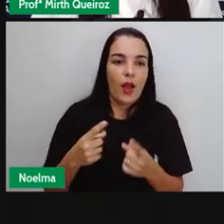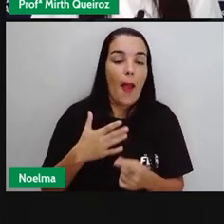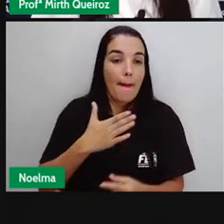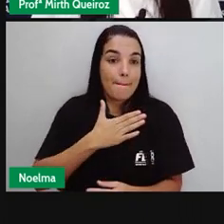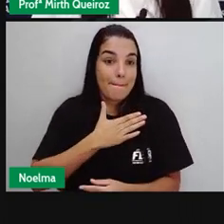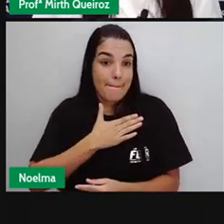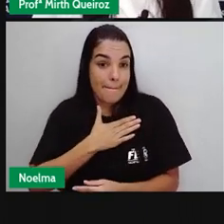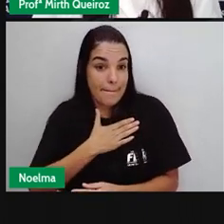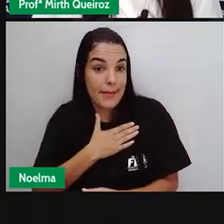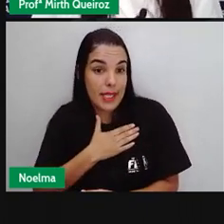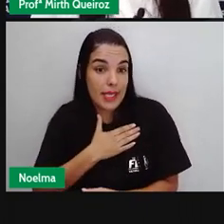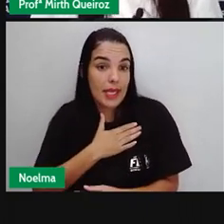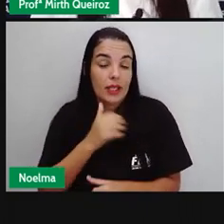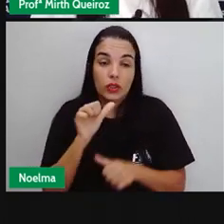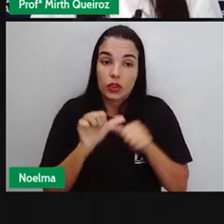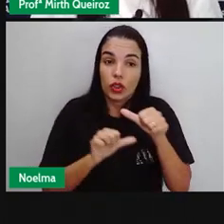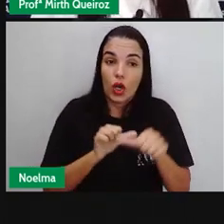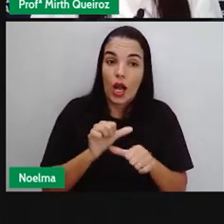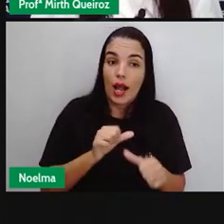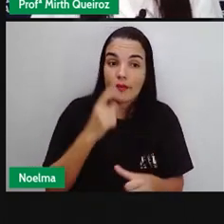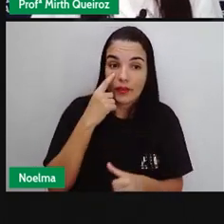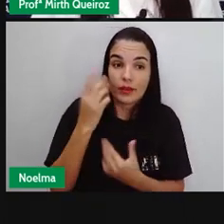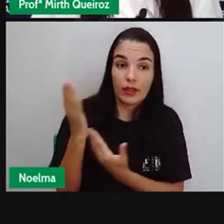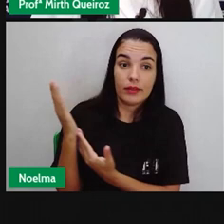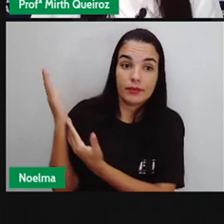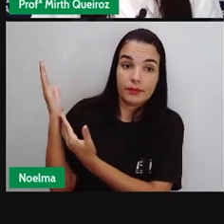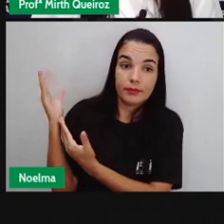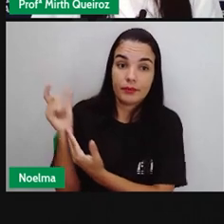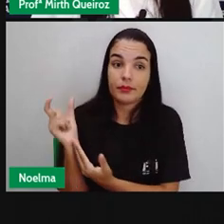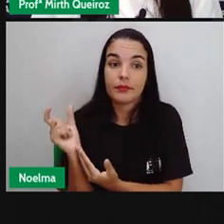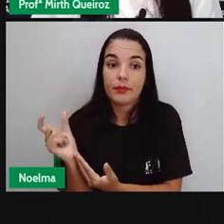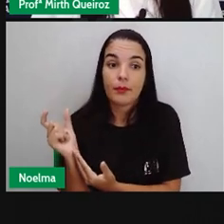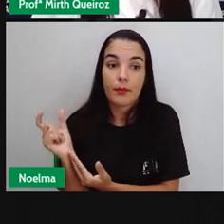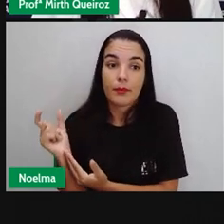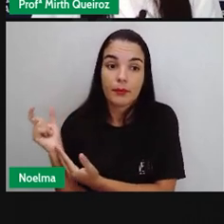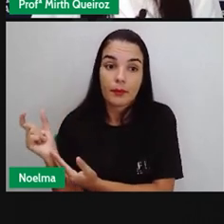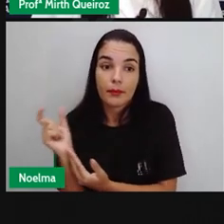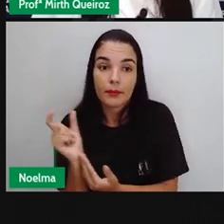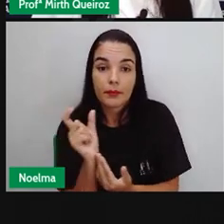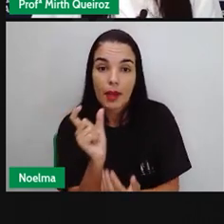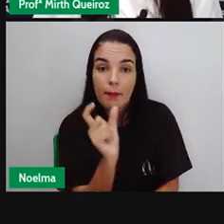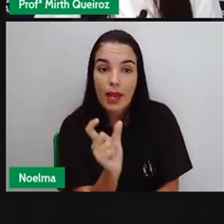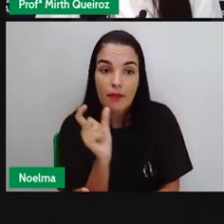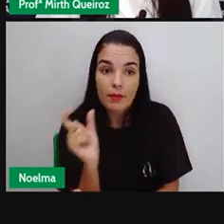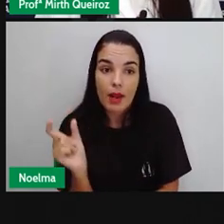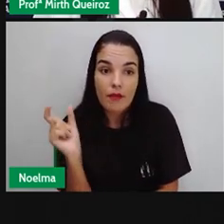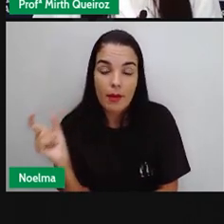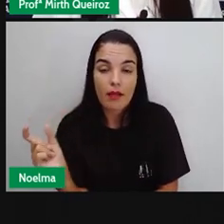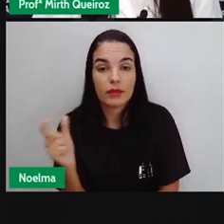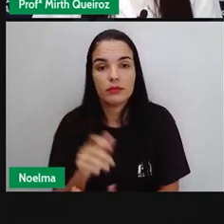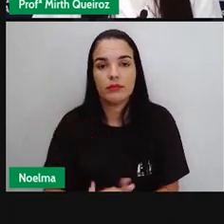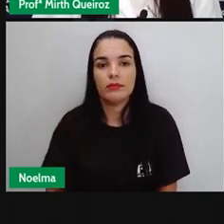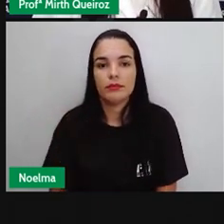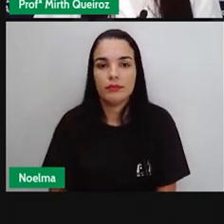Nós mudamos aí o meu, que foi minha. Filho, filha. Bonito, bonita.